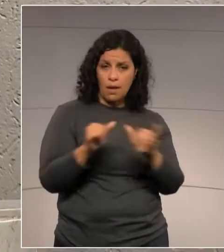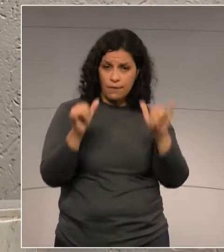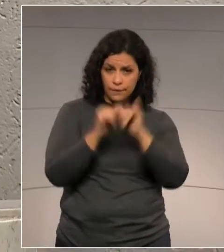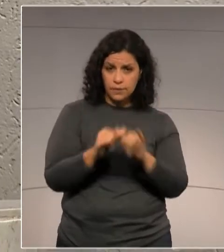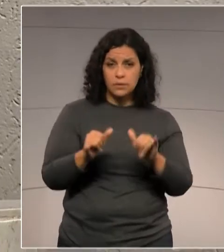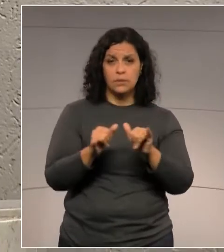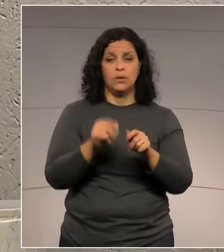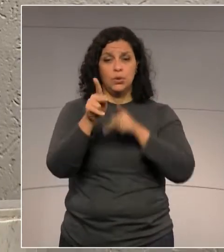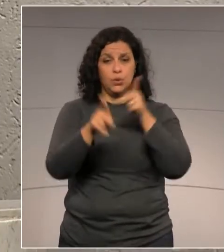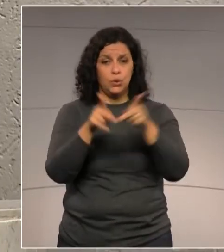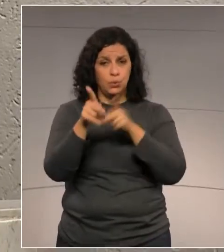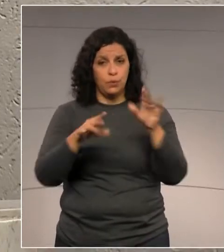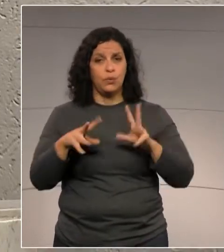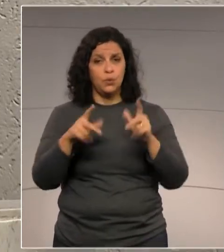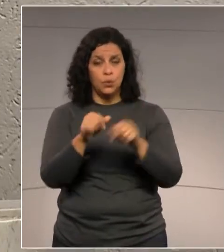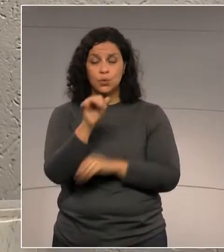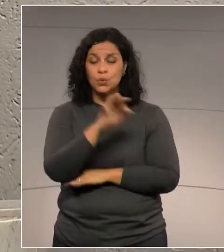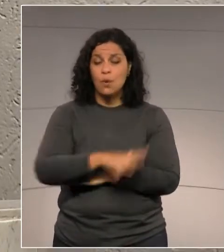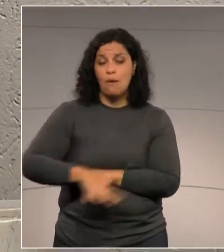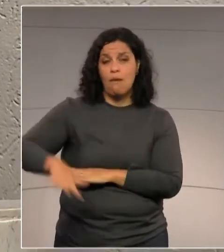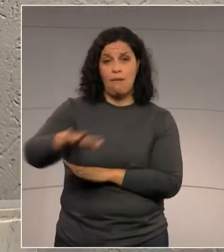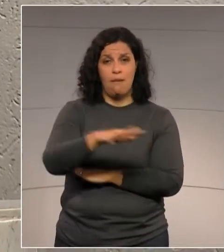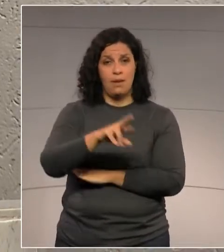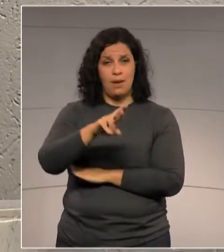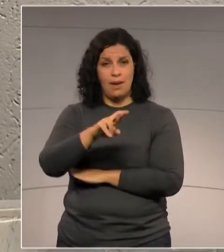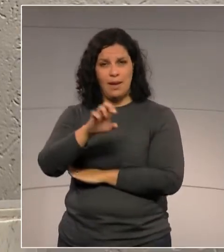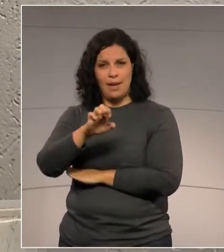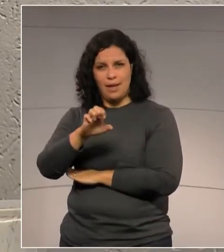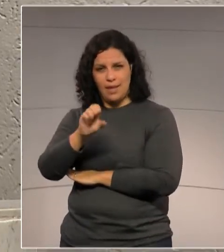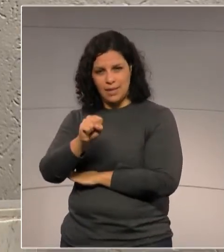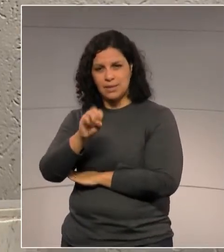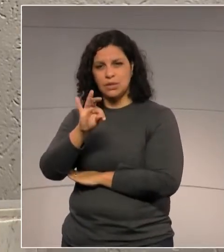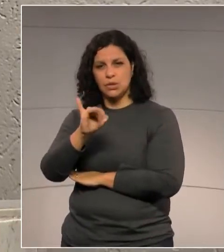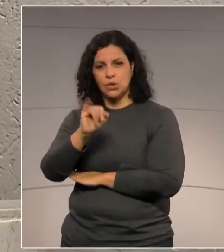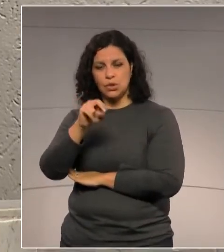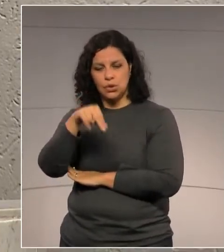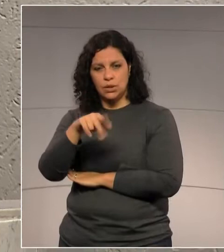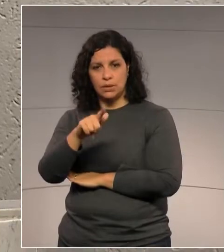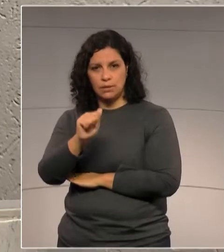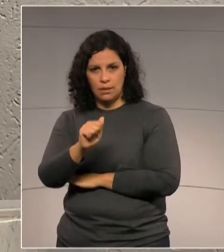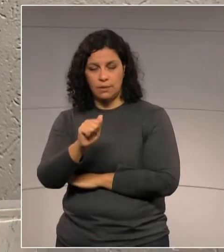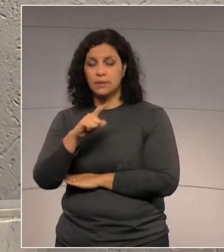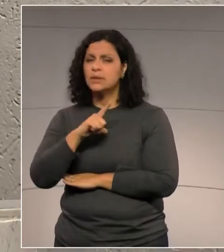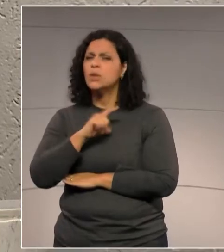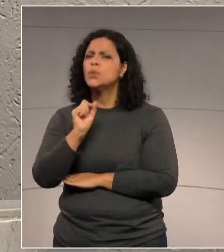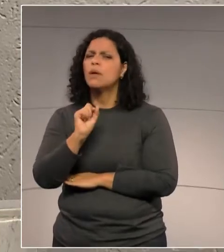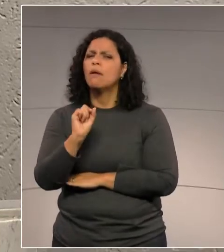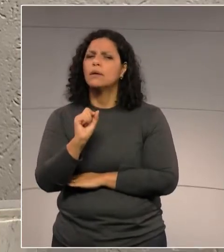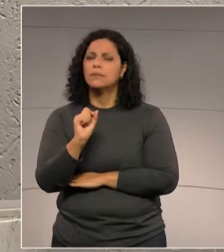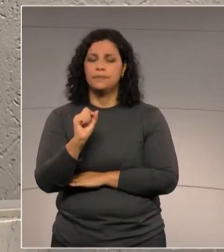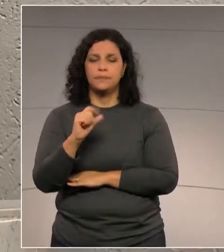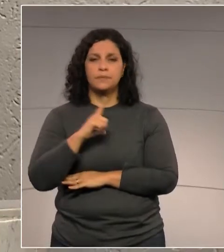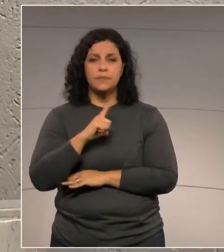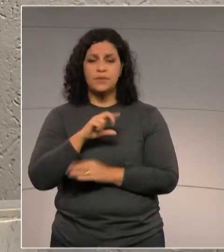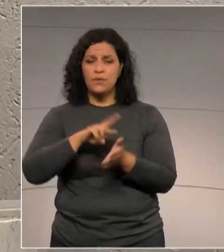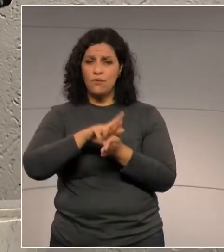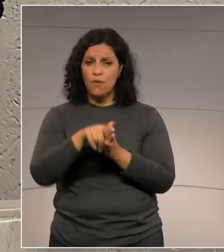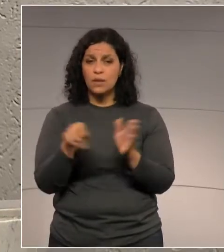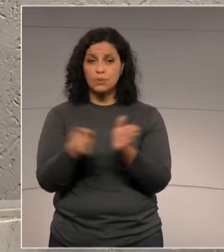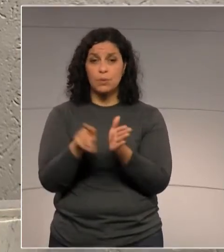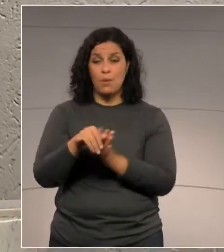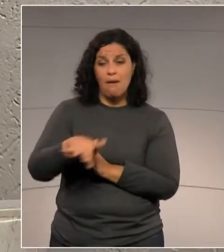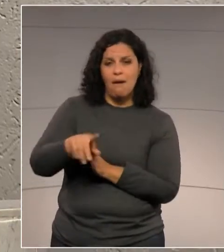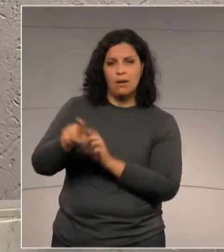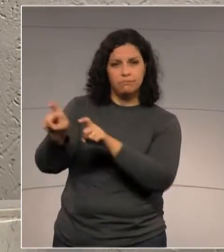utilidade pública a área da restinga. Ora, senhores, nós temos tanto a restinga, que é rural,